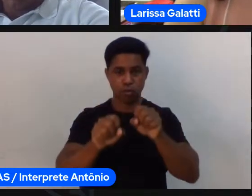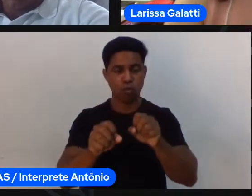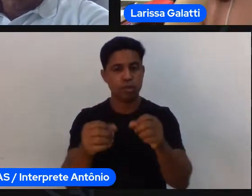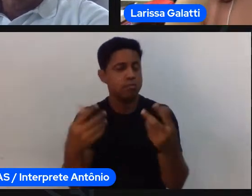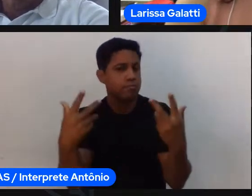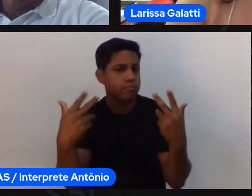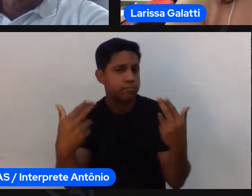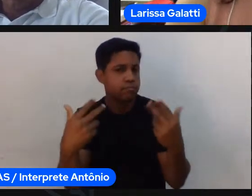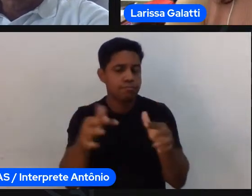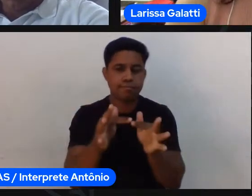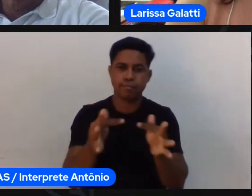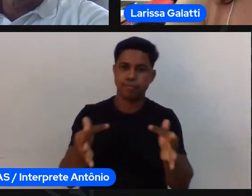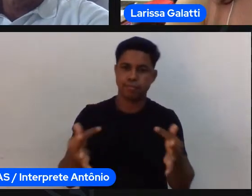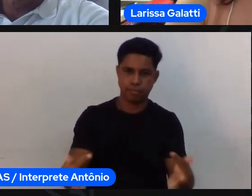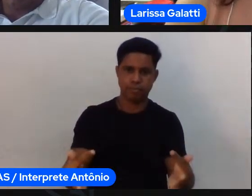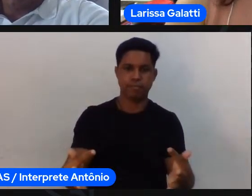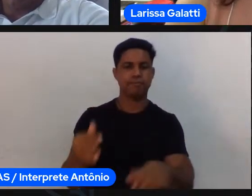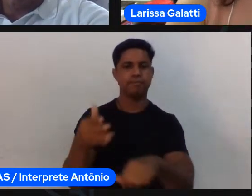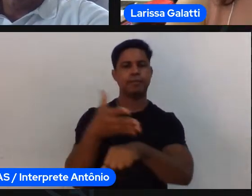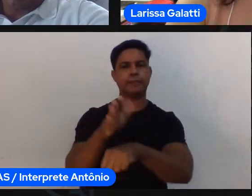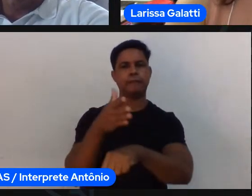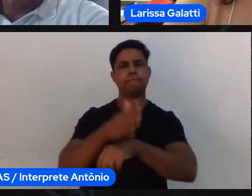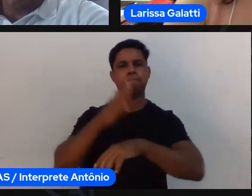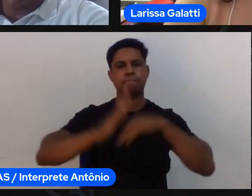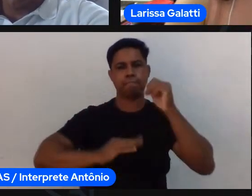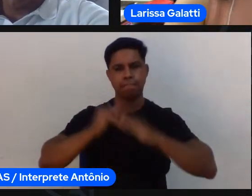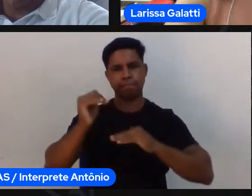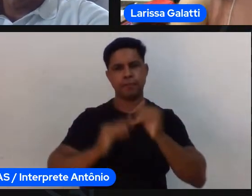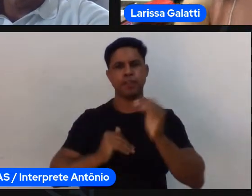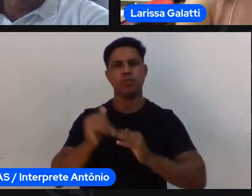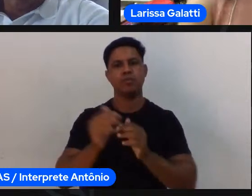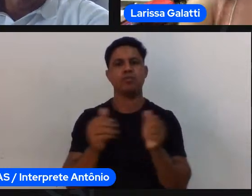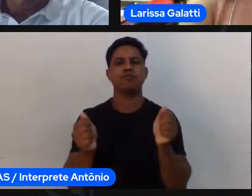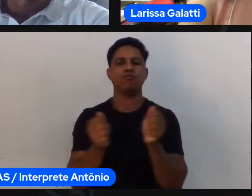a prática profissional né isso também também é importante